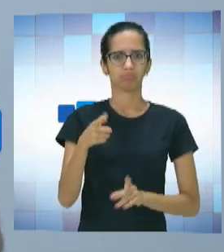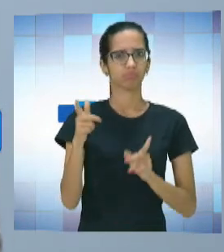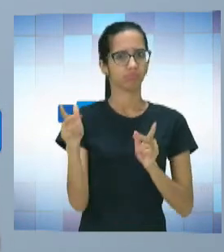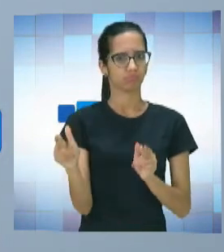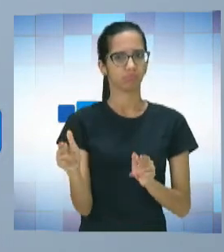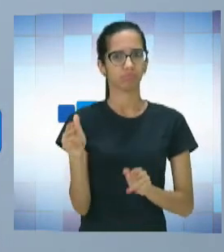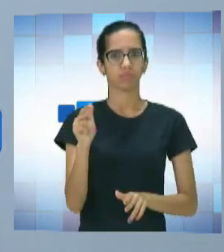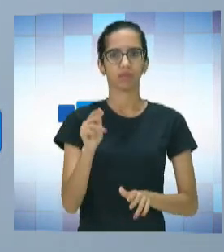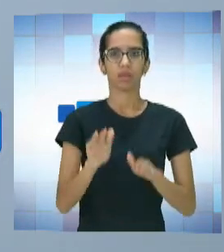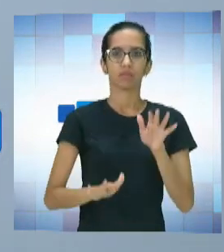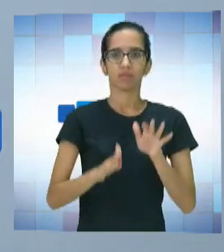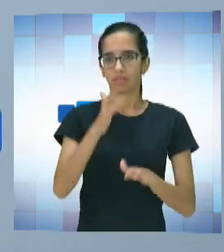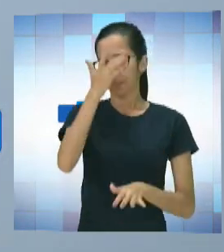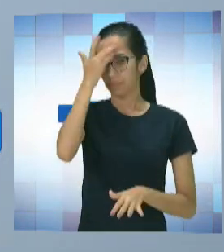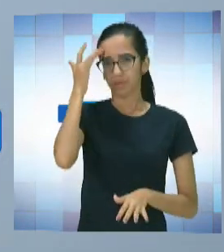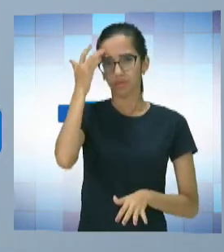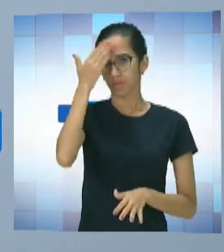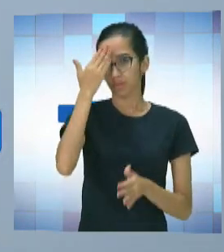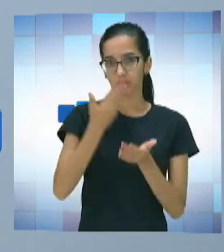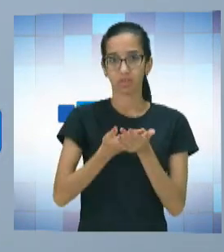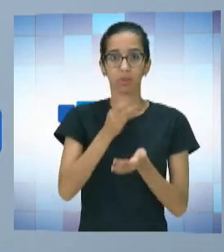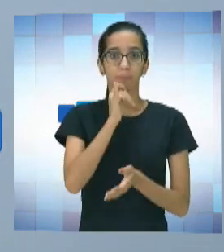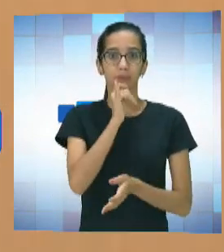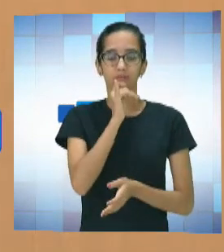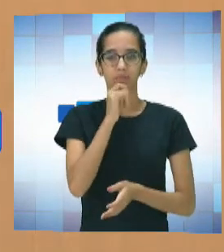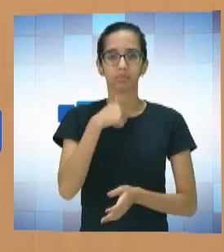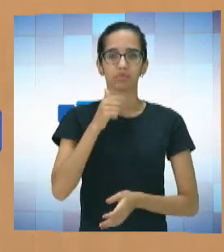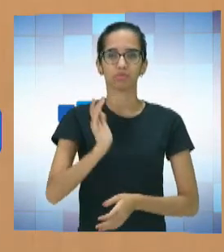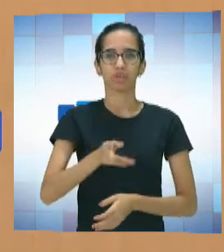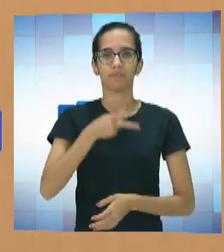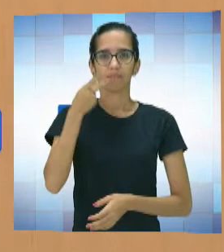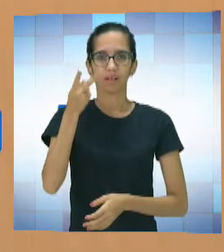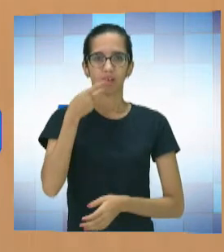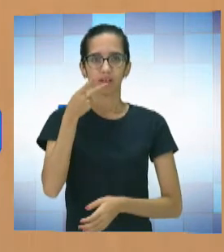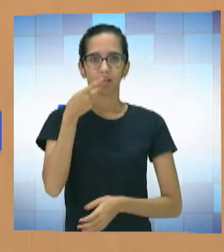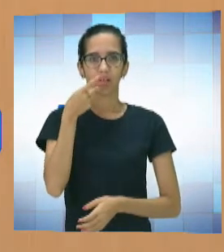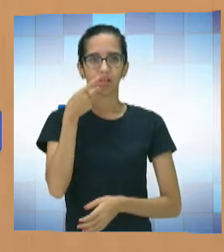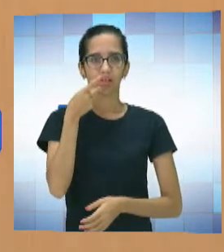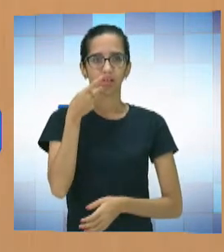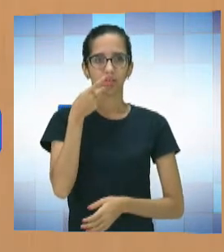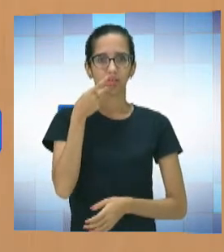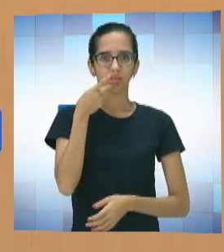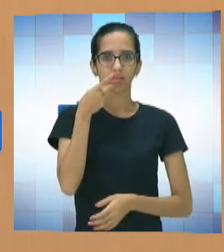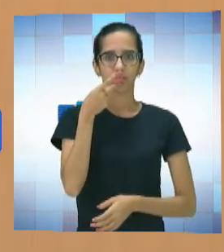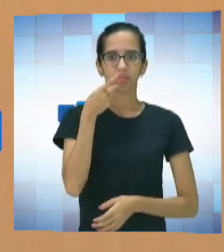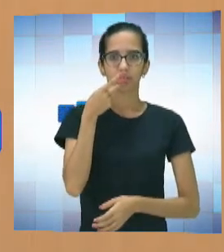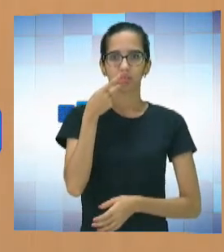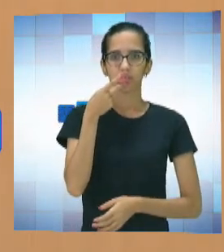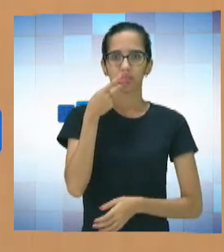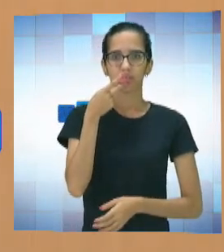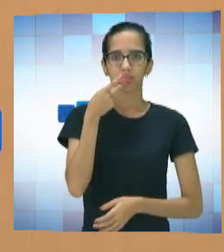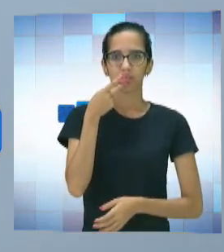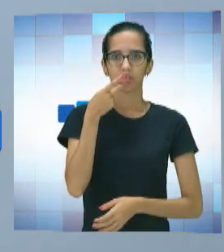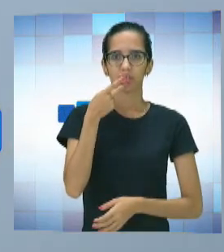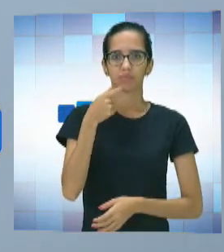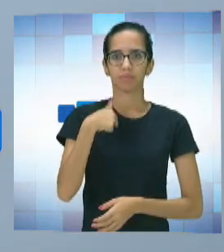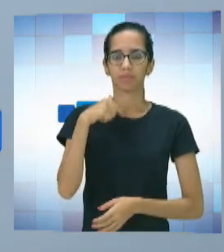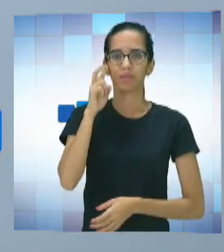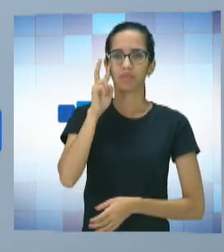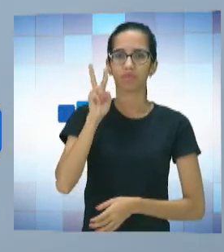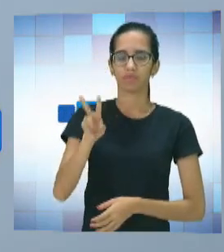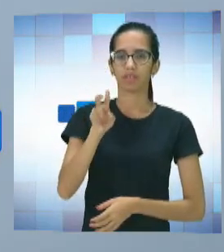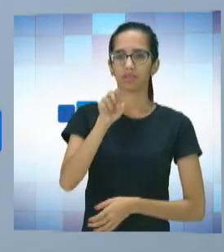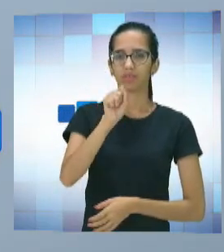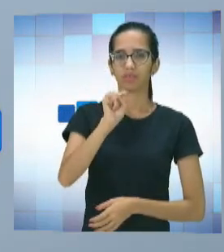E as pessoas, às vezes, não acreditam. Eu, por exemplo, eu já assisti aqui algumas vezes, eu vendo ali no CIES,